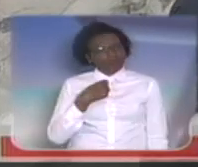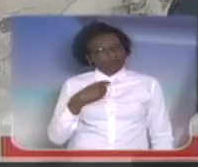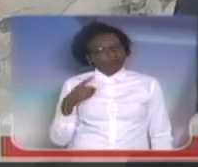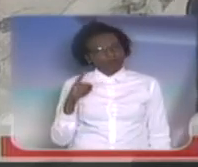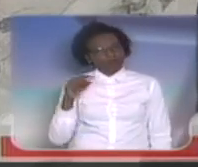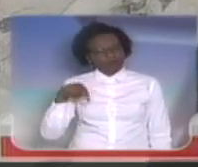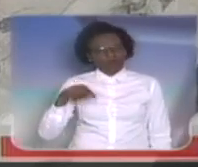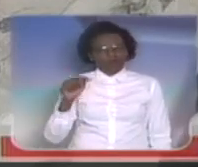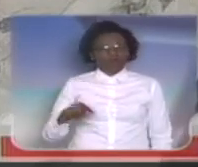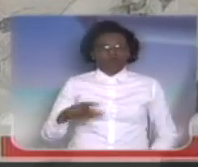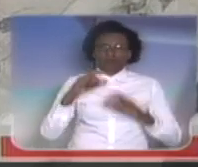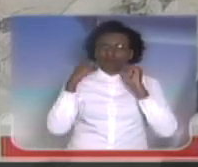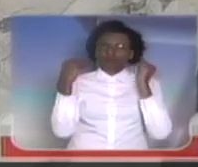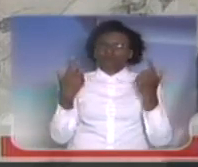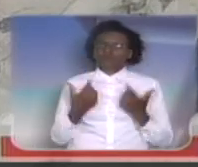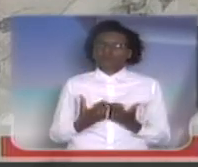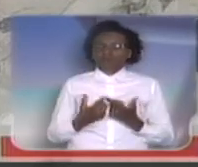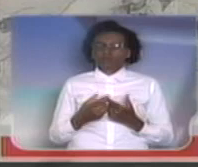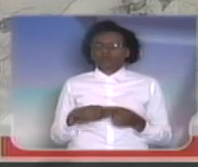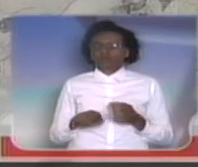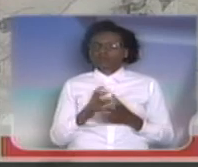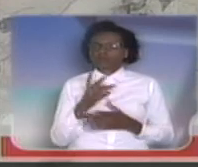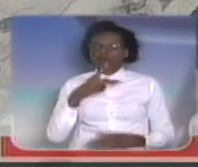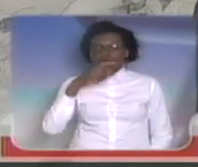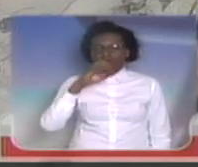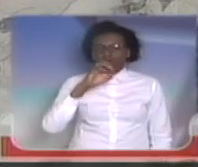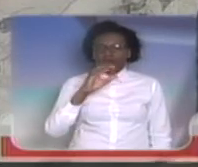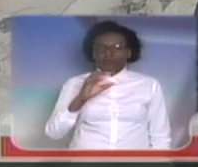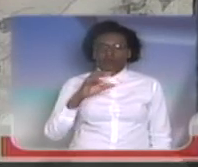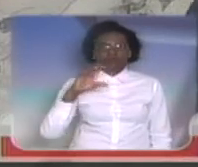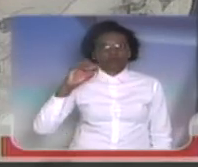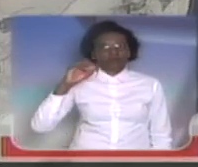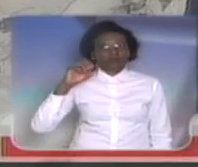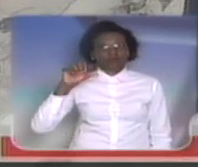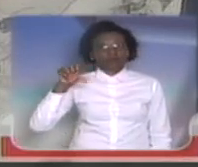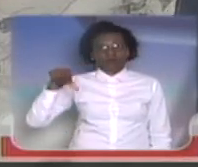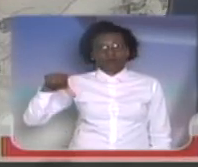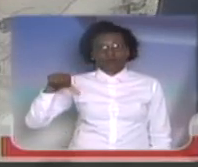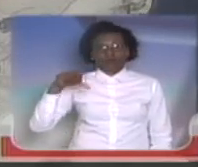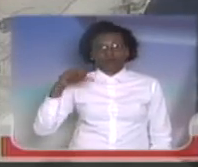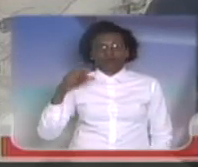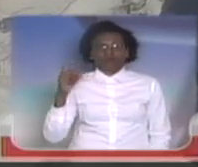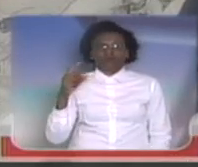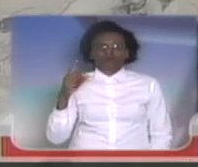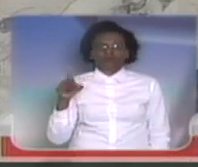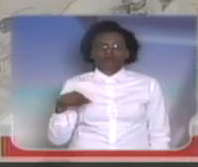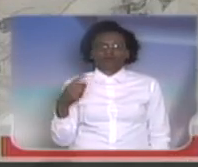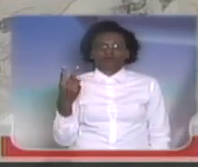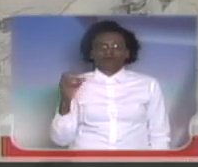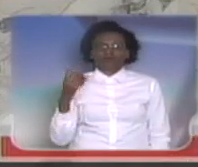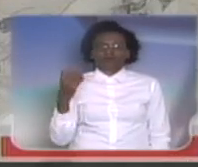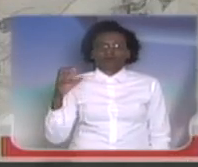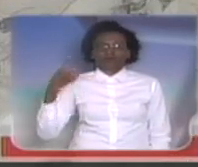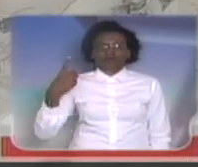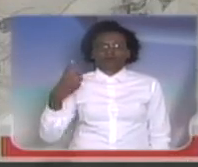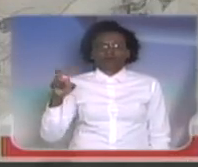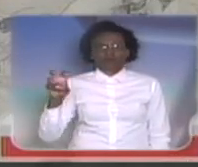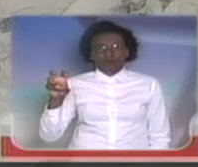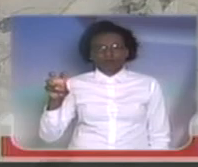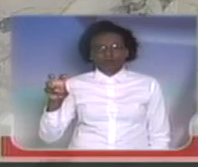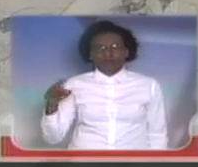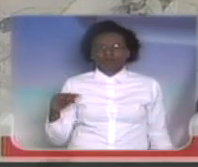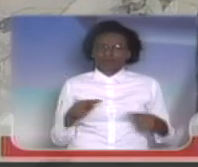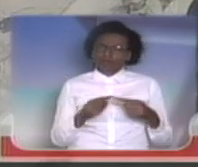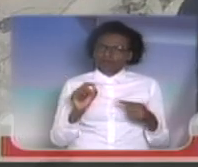nessa casa, tenho trazido nessa casa aqui, a PEC 09 de 2015, que fala justamente, senhor presidente, senhores deputados,